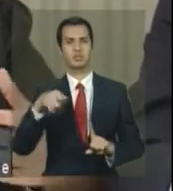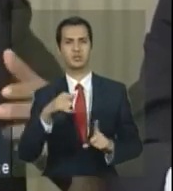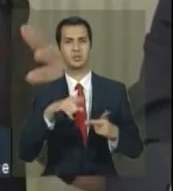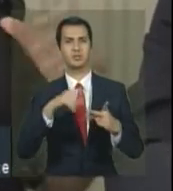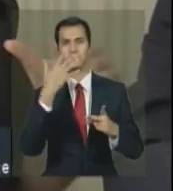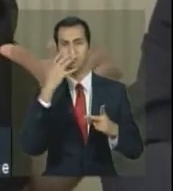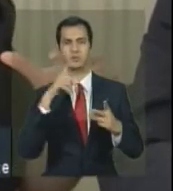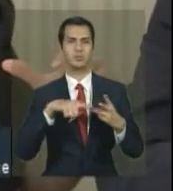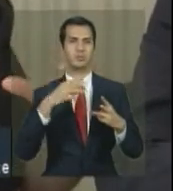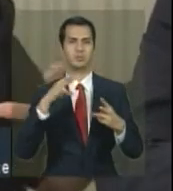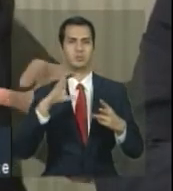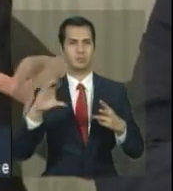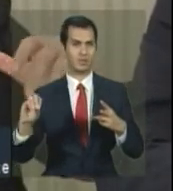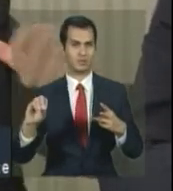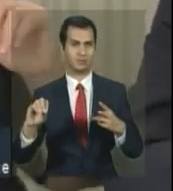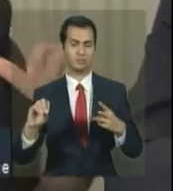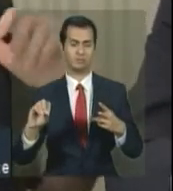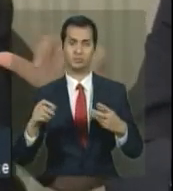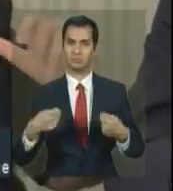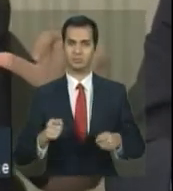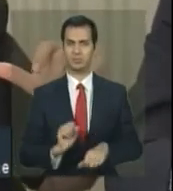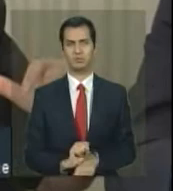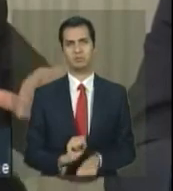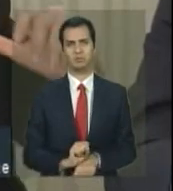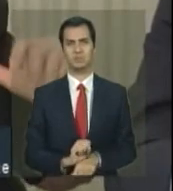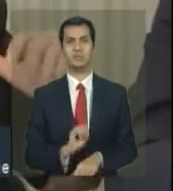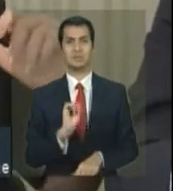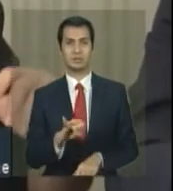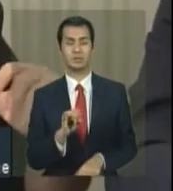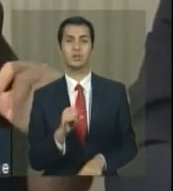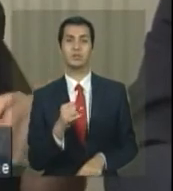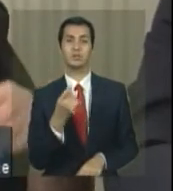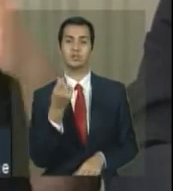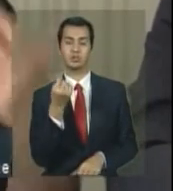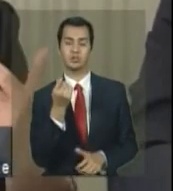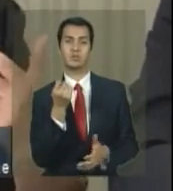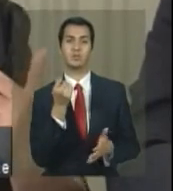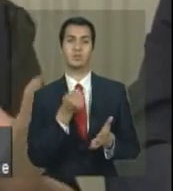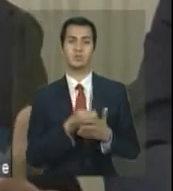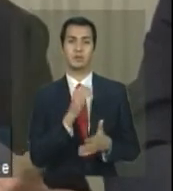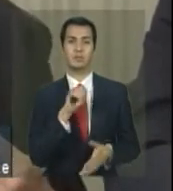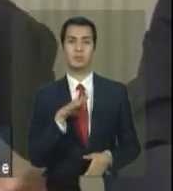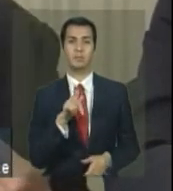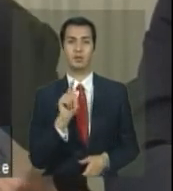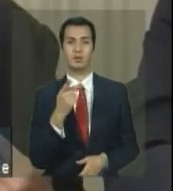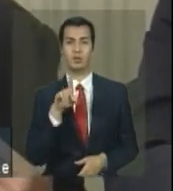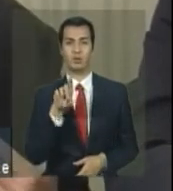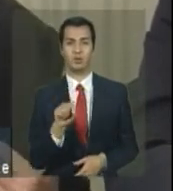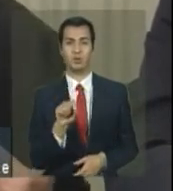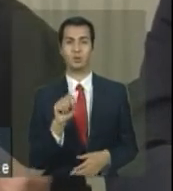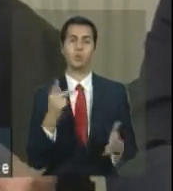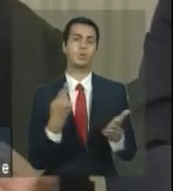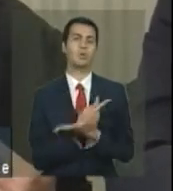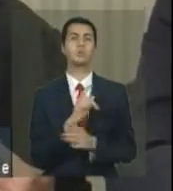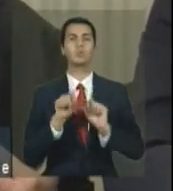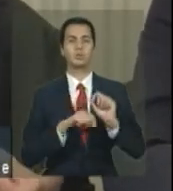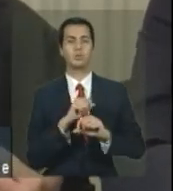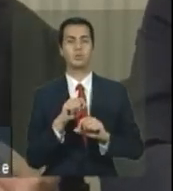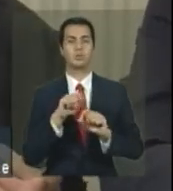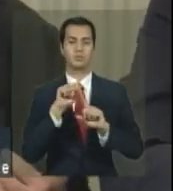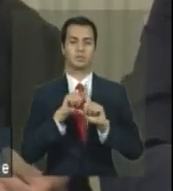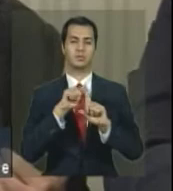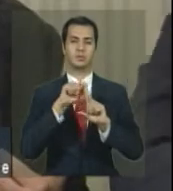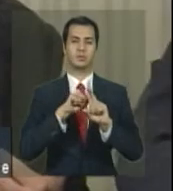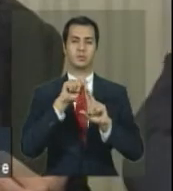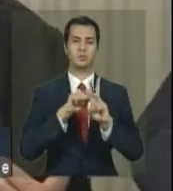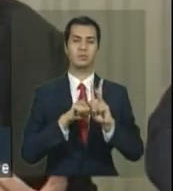tradicional. Se você não consegue ter recursos empenhados em novembro e dezembro, o tradicional é você passar janeiro, fevereiro e março parado, por quê?